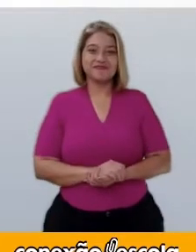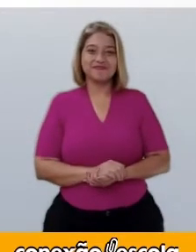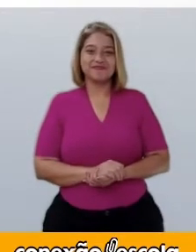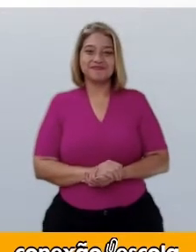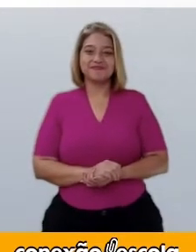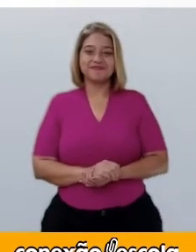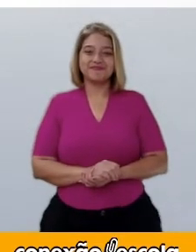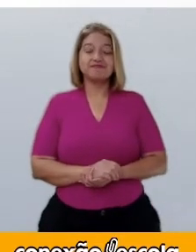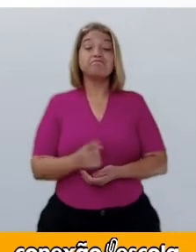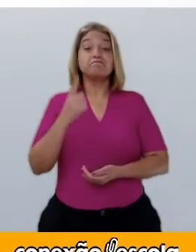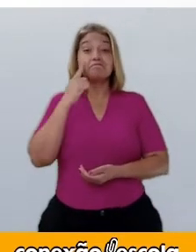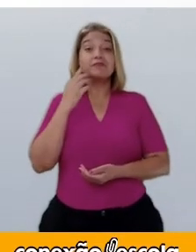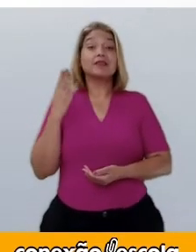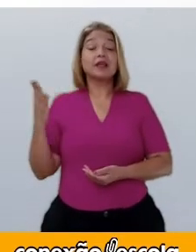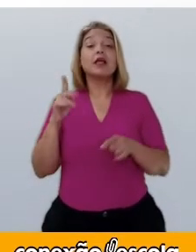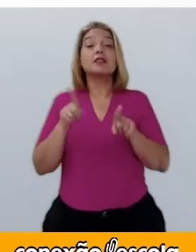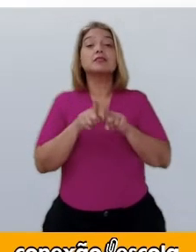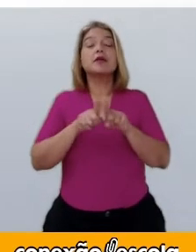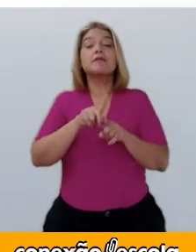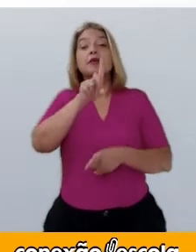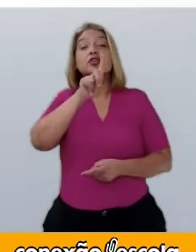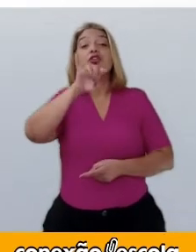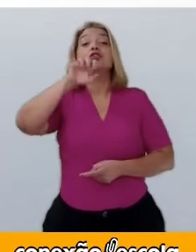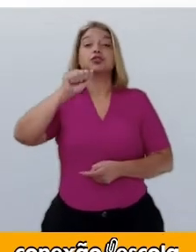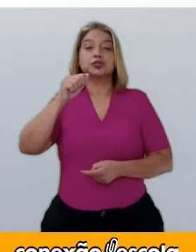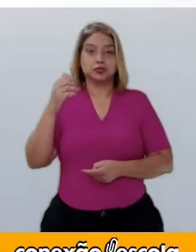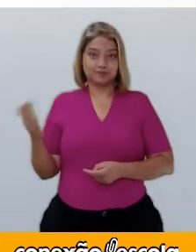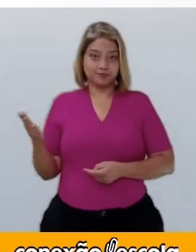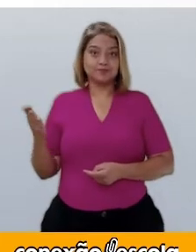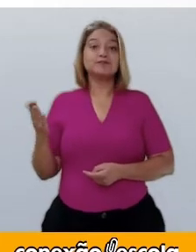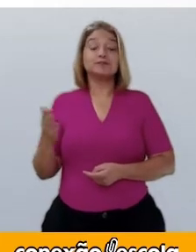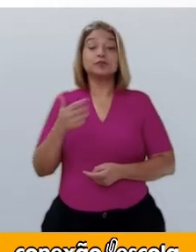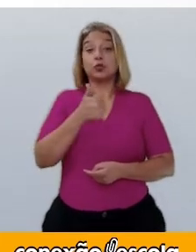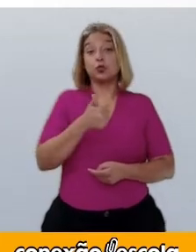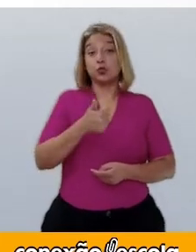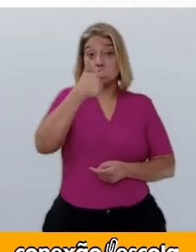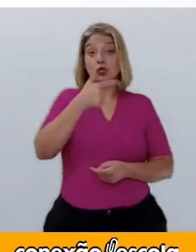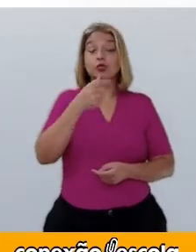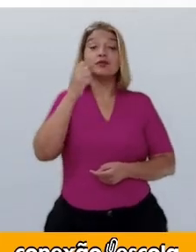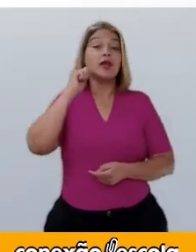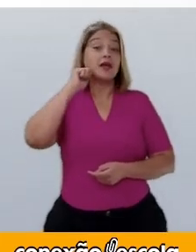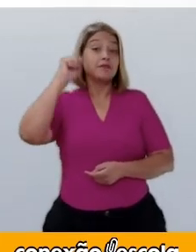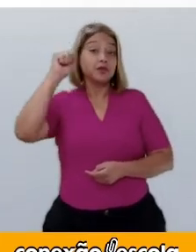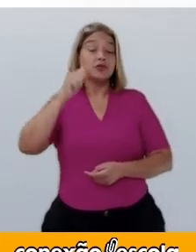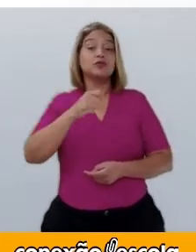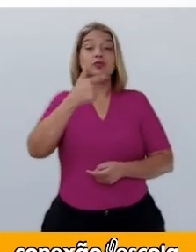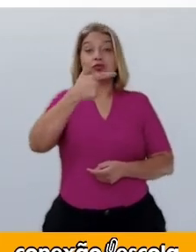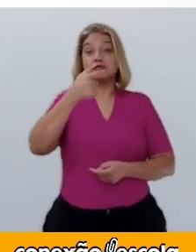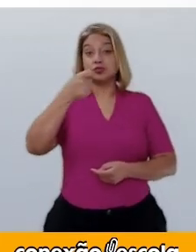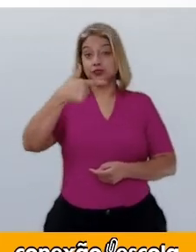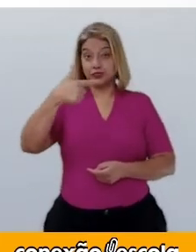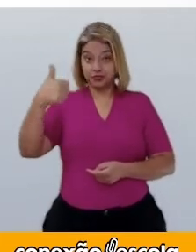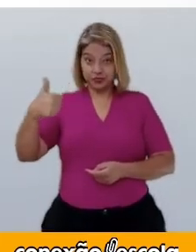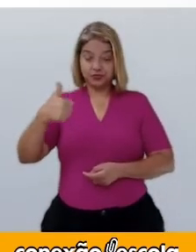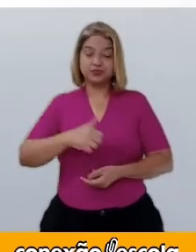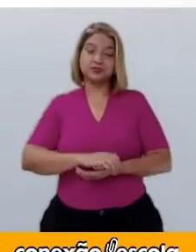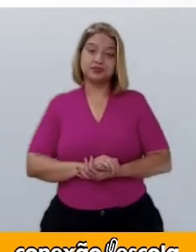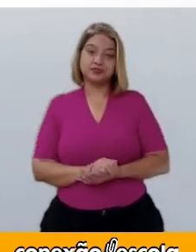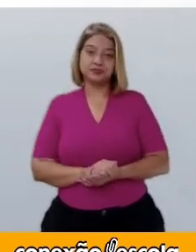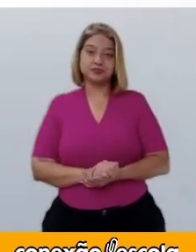E também temos a data 12 de 4 de 2021.